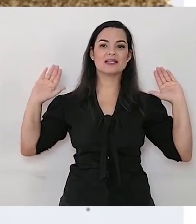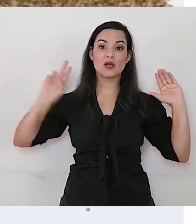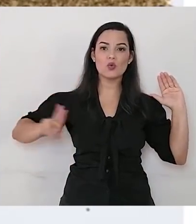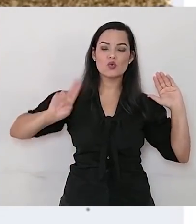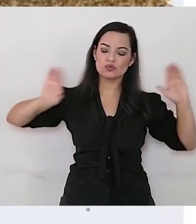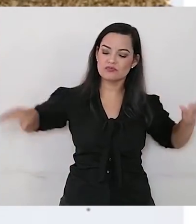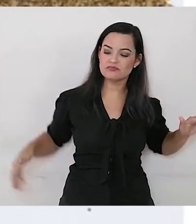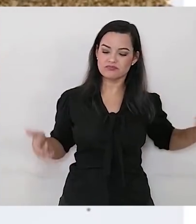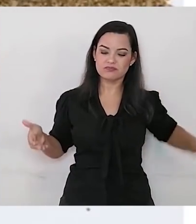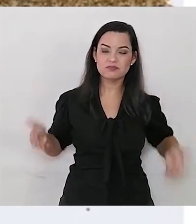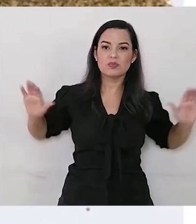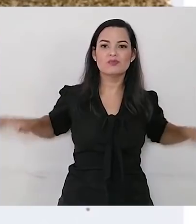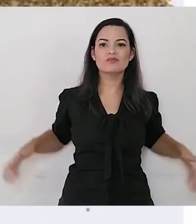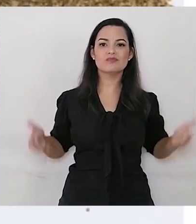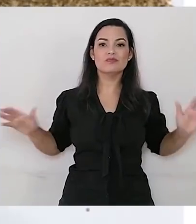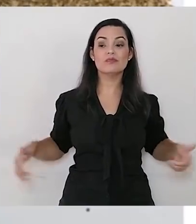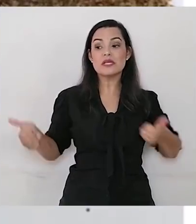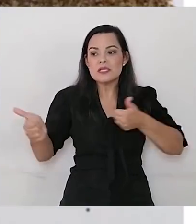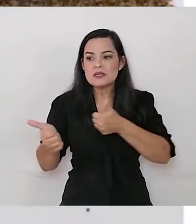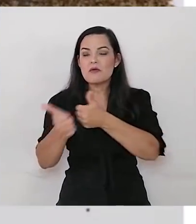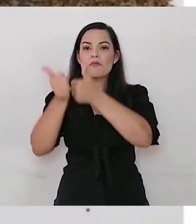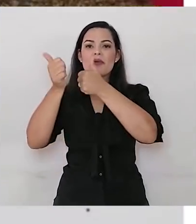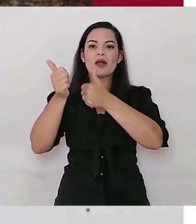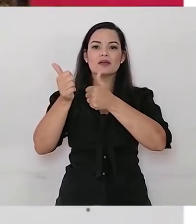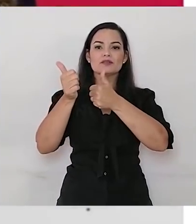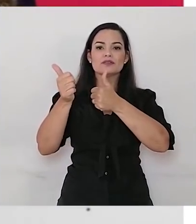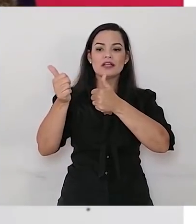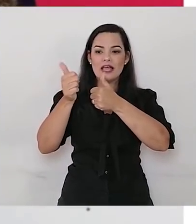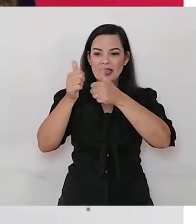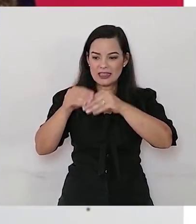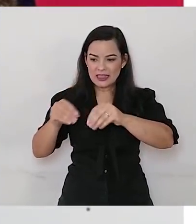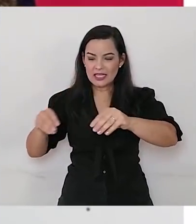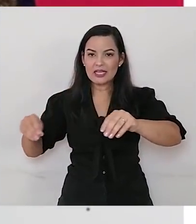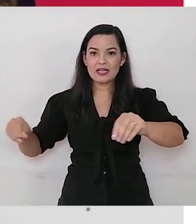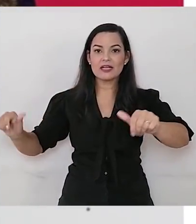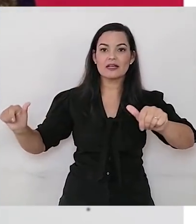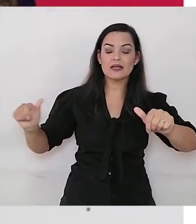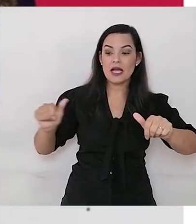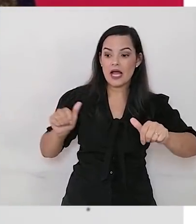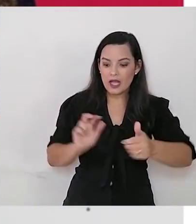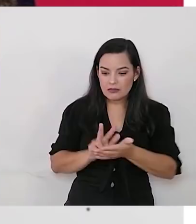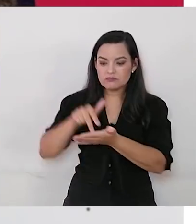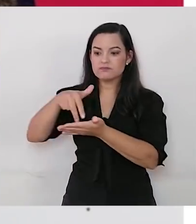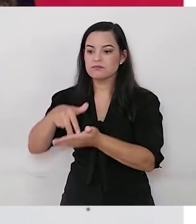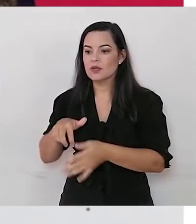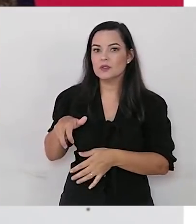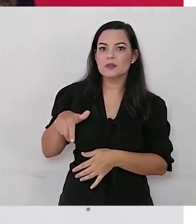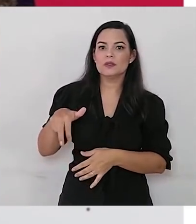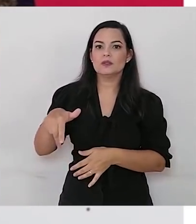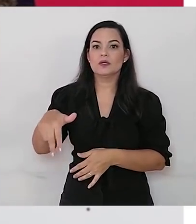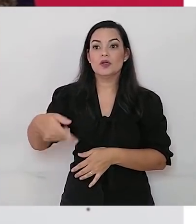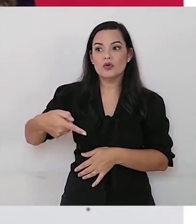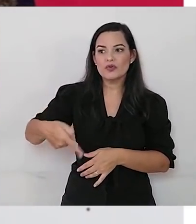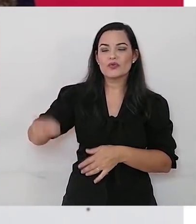Quando alcançou a margem, começou a caminhar. Precisava voltar para casa, para a mamãe não